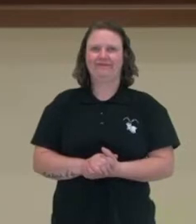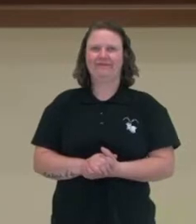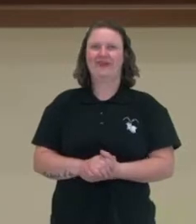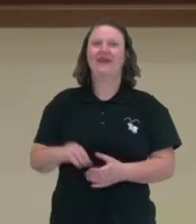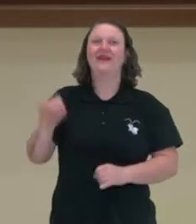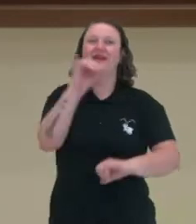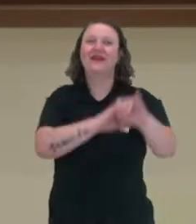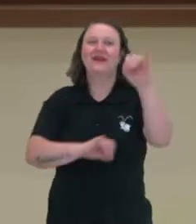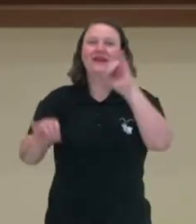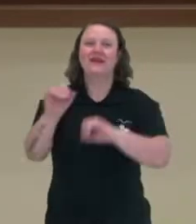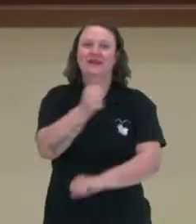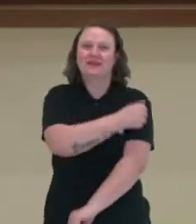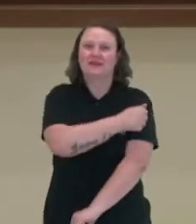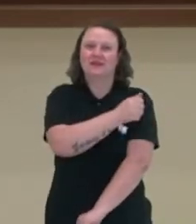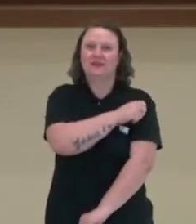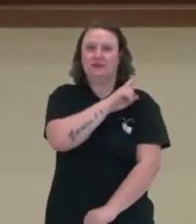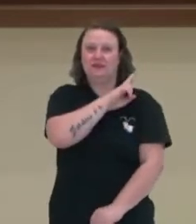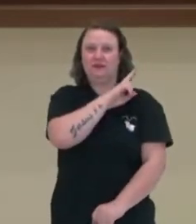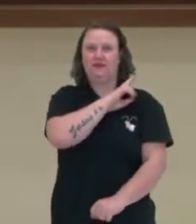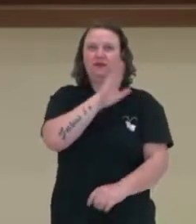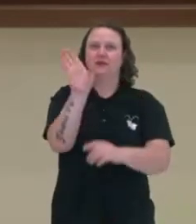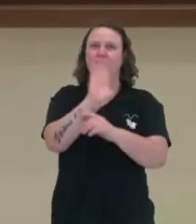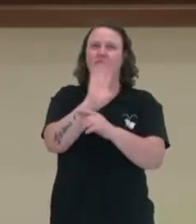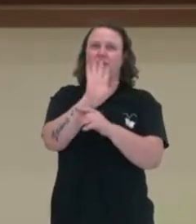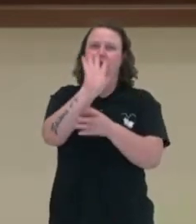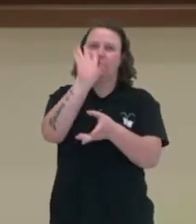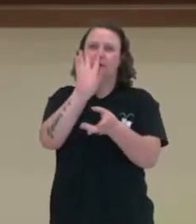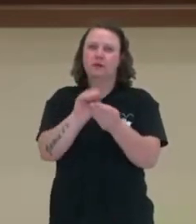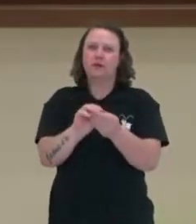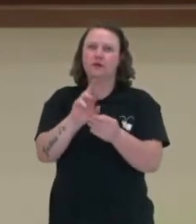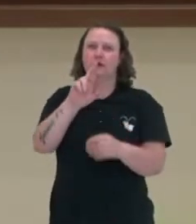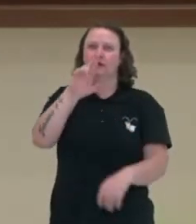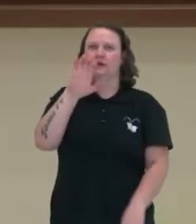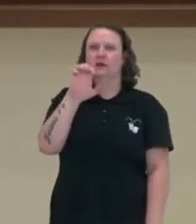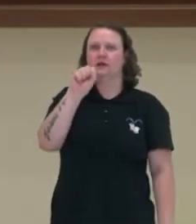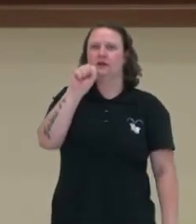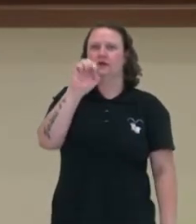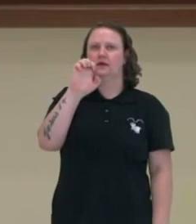Olá, estudantes da segunda série! Nesse vídeo vamos falar sobre resenha.